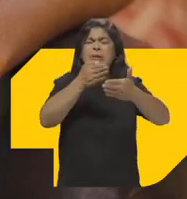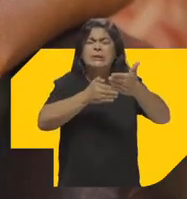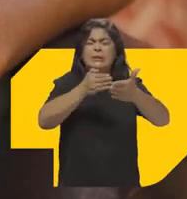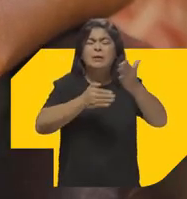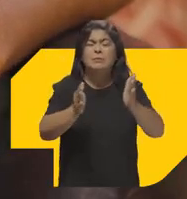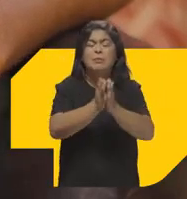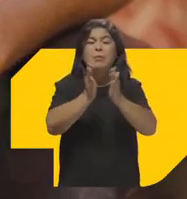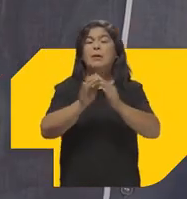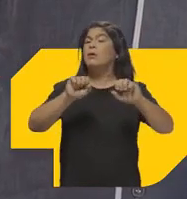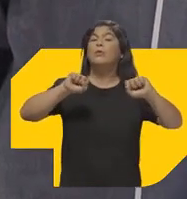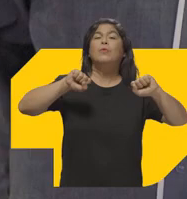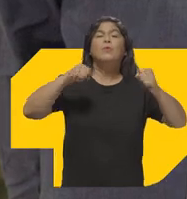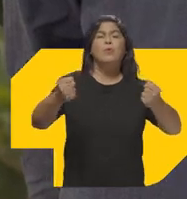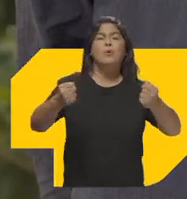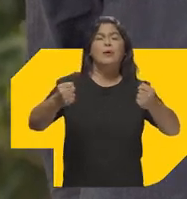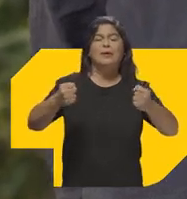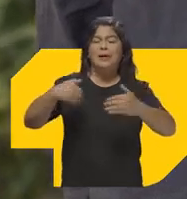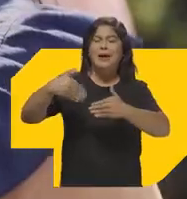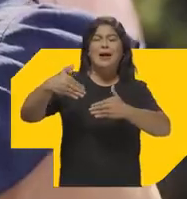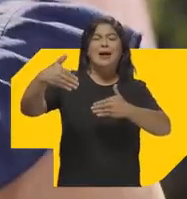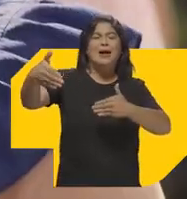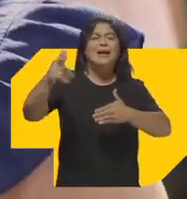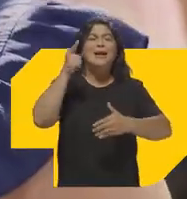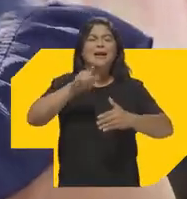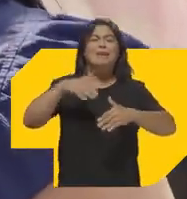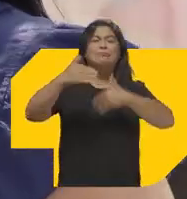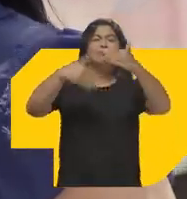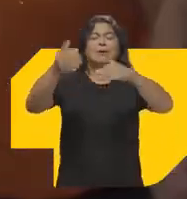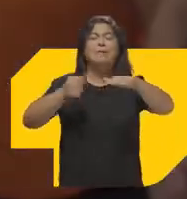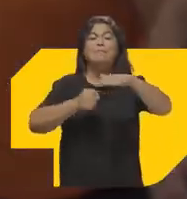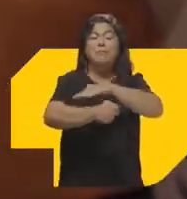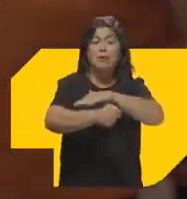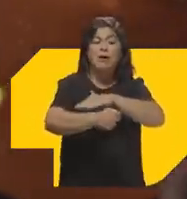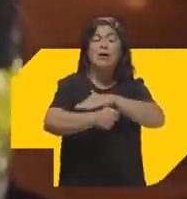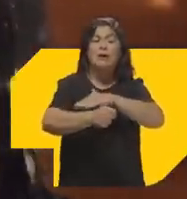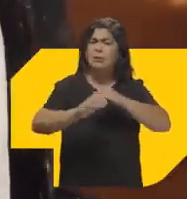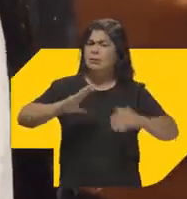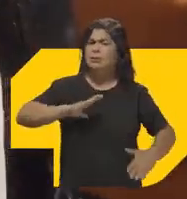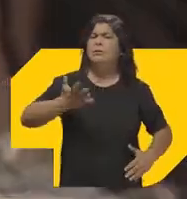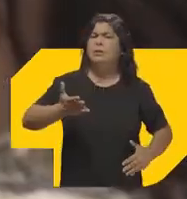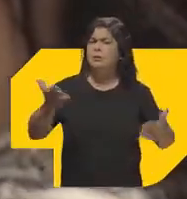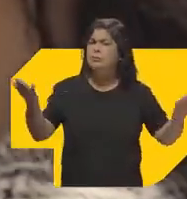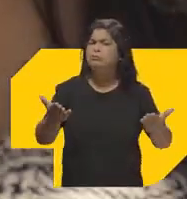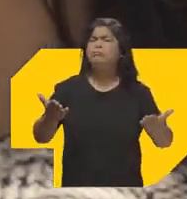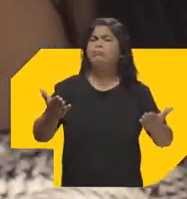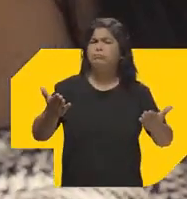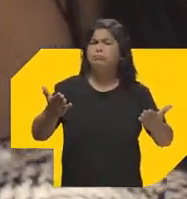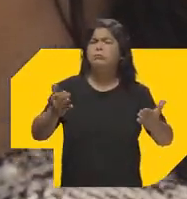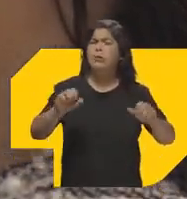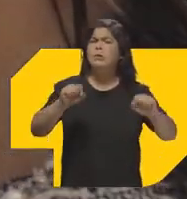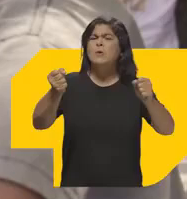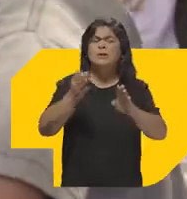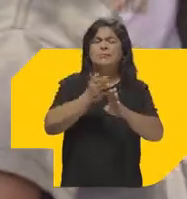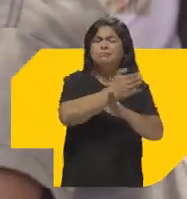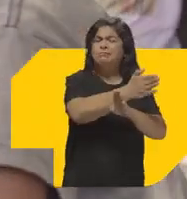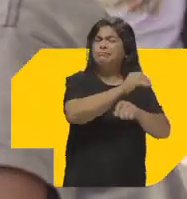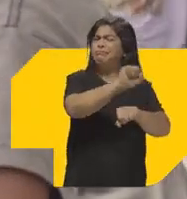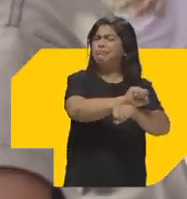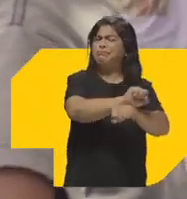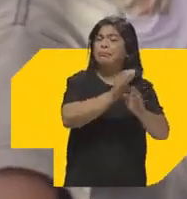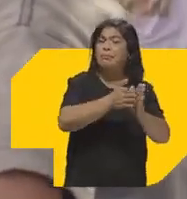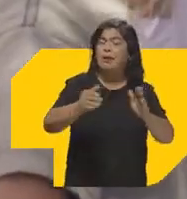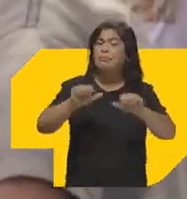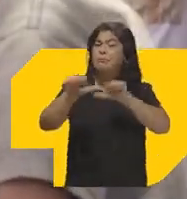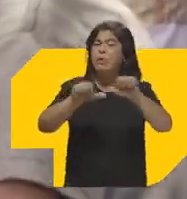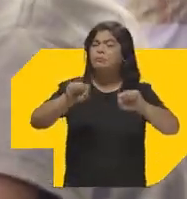superar a pobreza E construir um presente e um futuro De oportunidades O momento requer coragem Coragem para mudar o que não